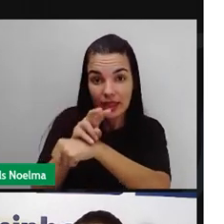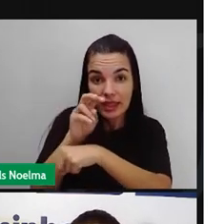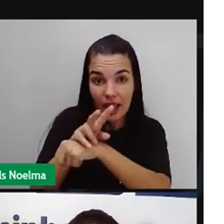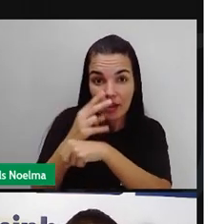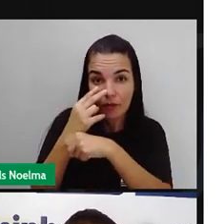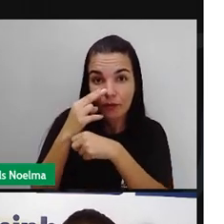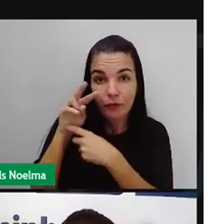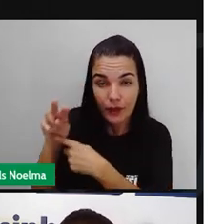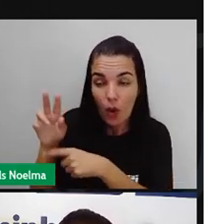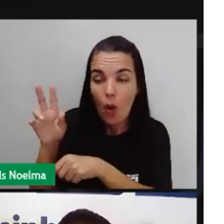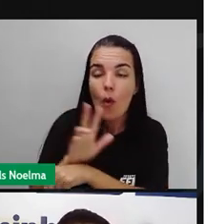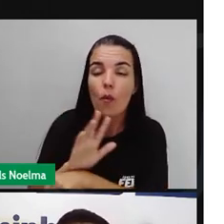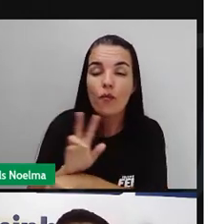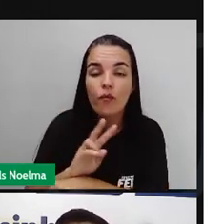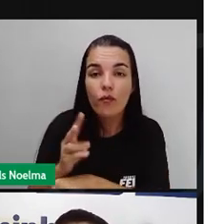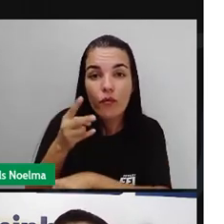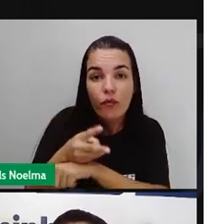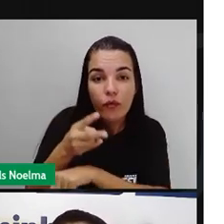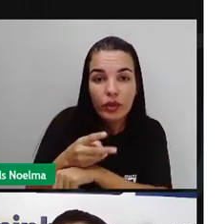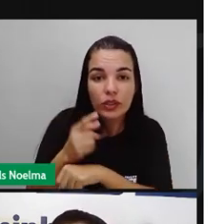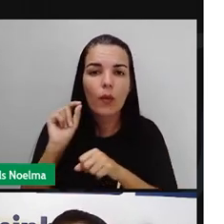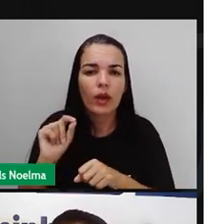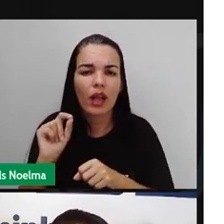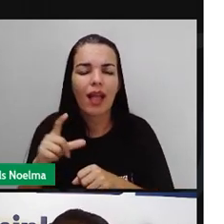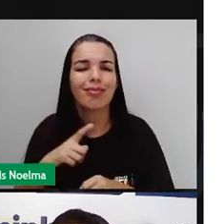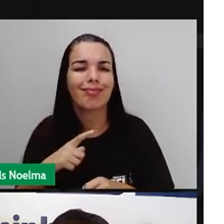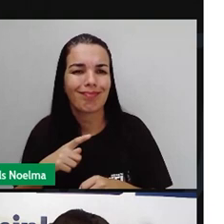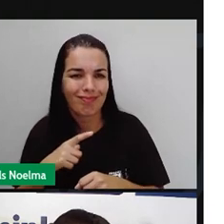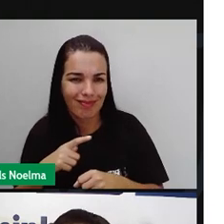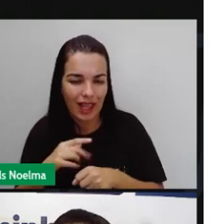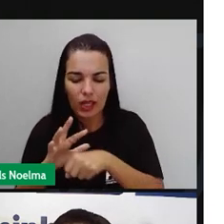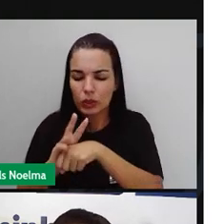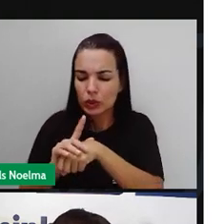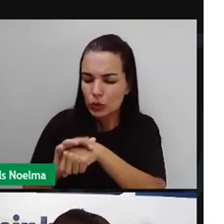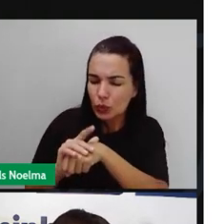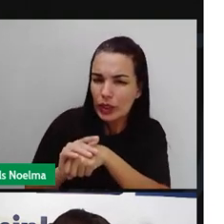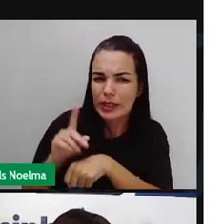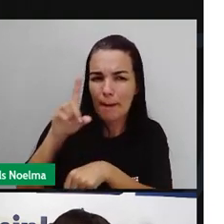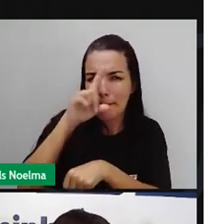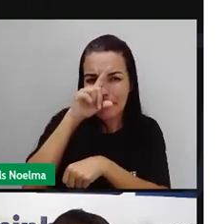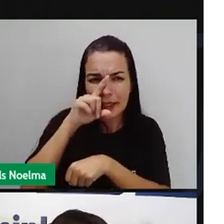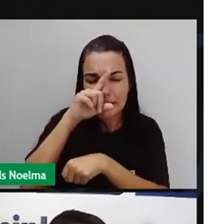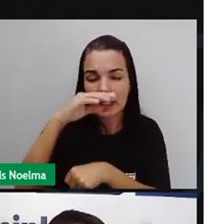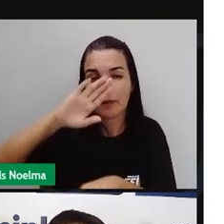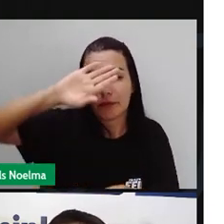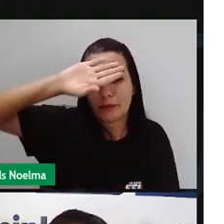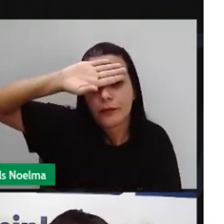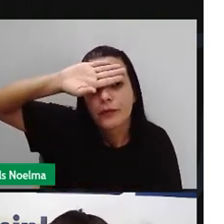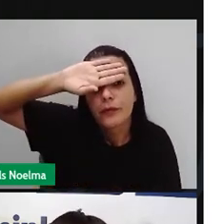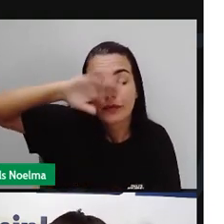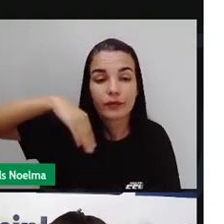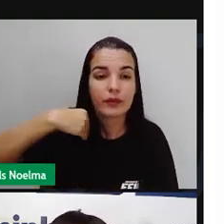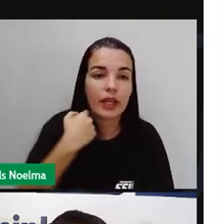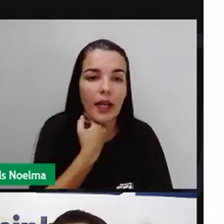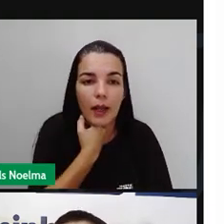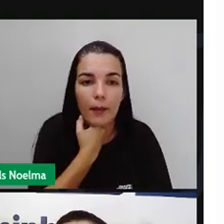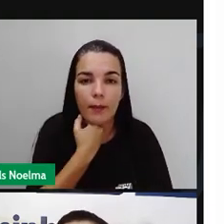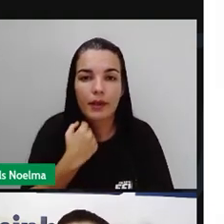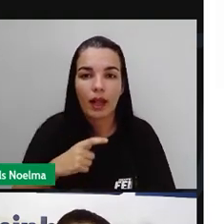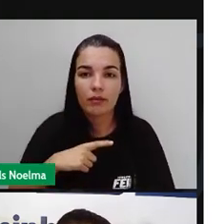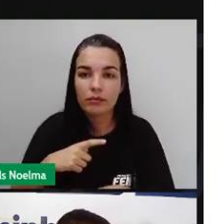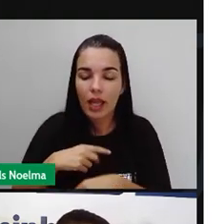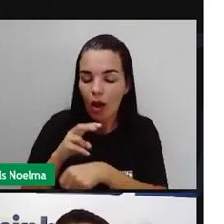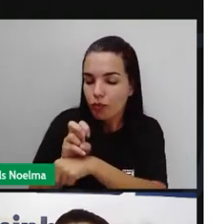no vídeo, no início da aula. A dengue, ela é uma doença infecciosa febril aguda causada por um vírus.